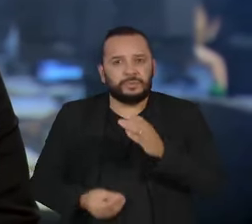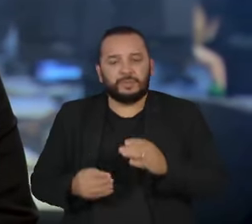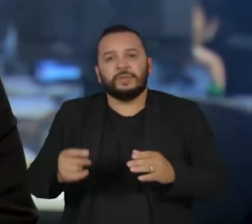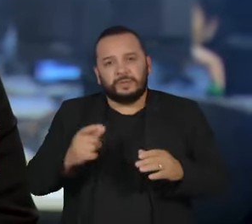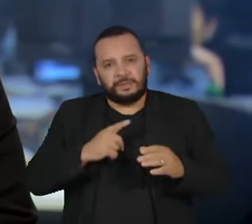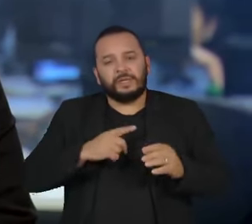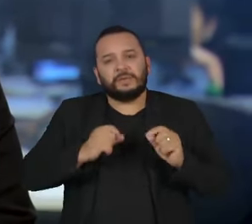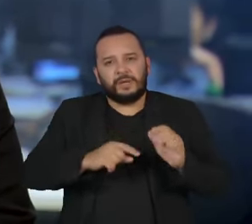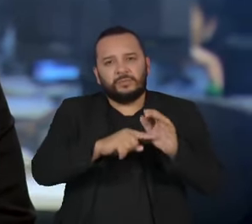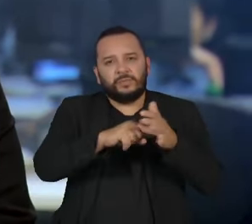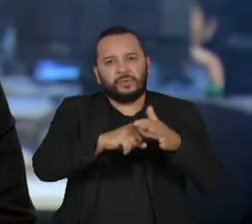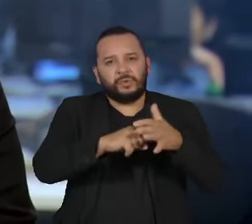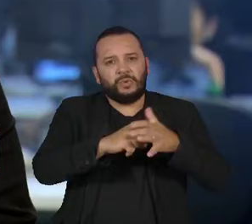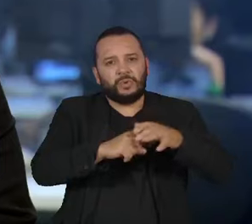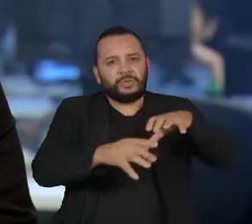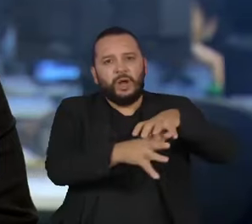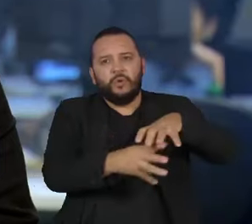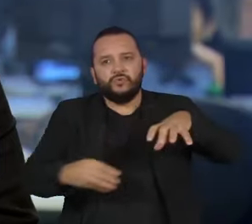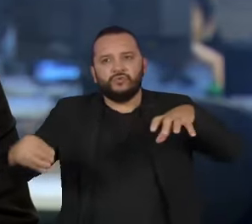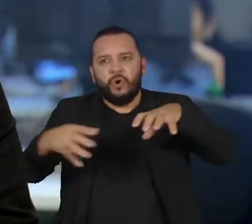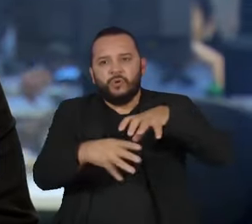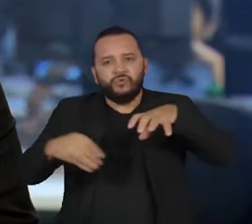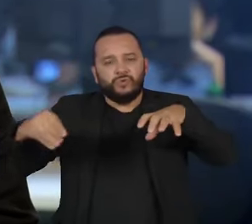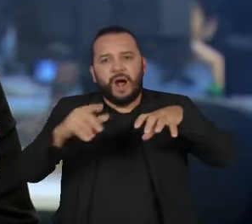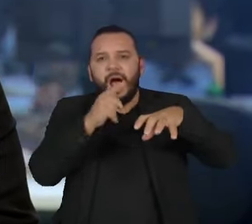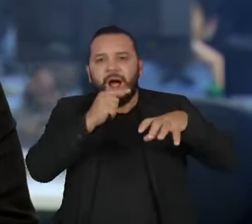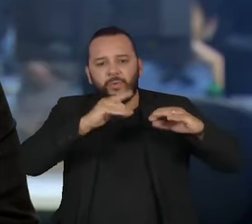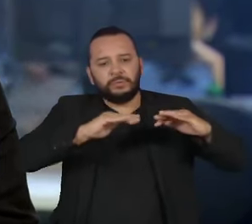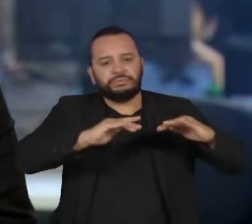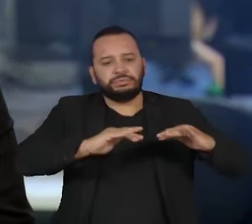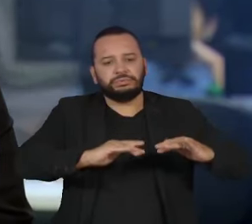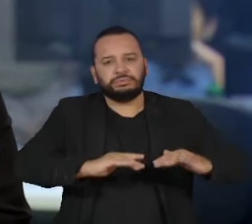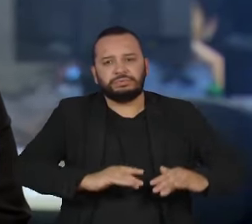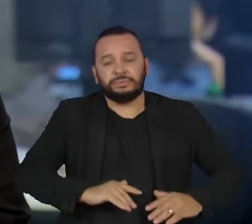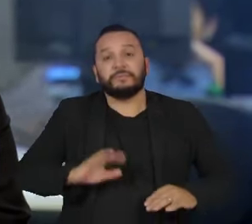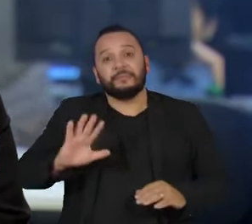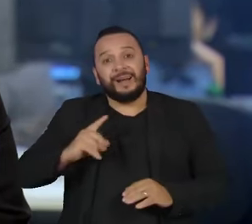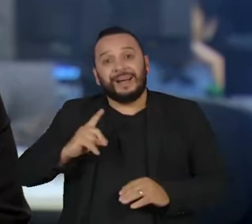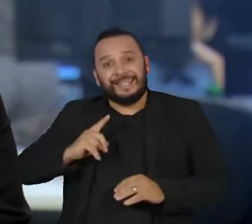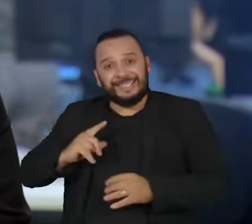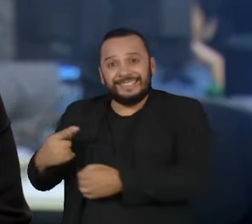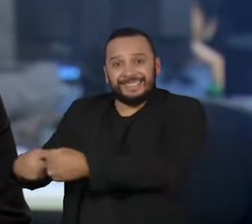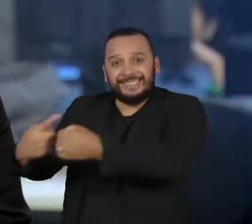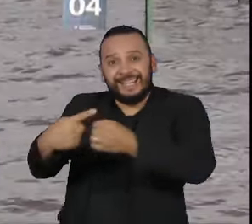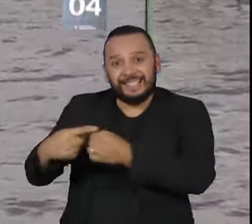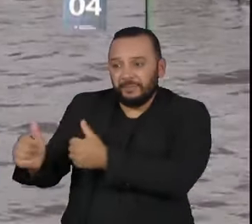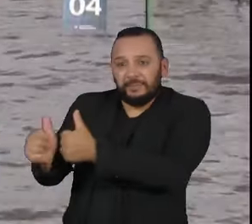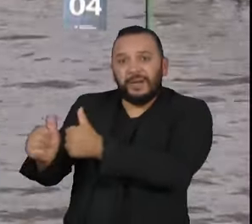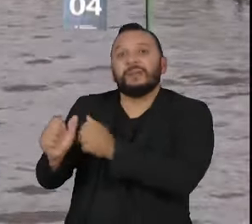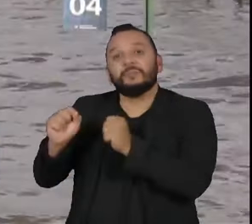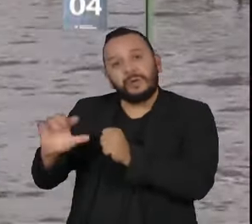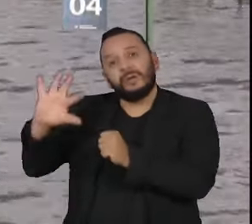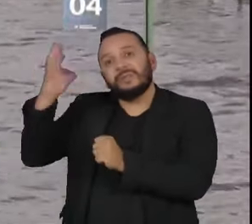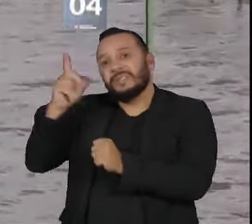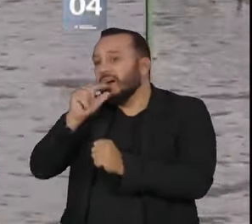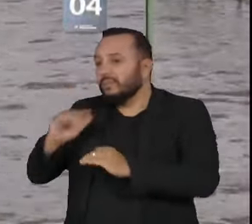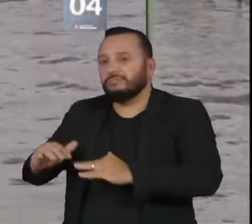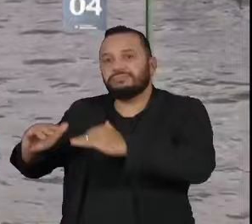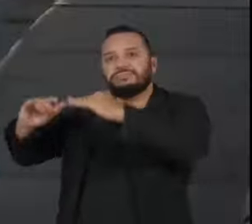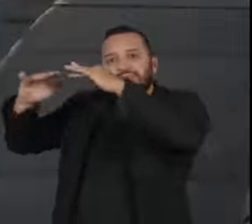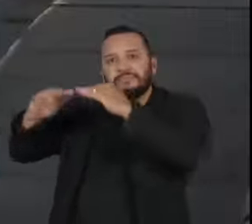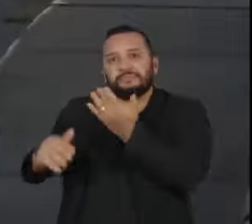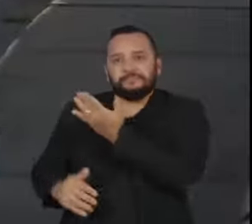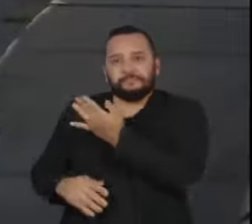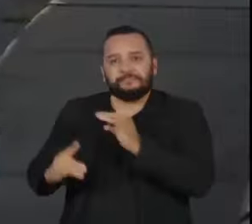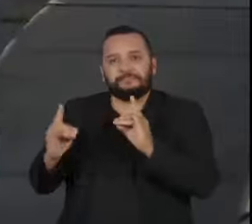ajudam no escoamento da água em Porto Alegre, mas há uma preocupação com inundações nas cidades vizinhas. A água do Guaíba